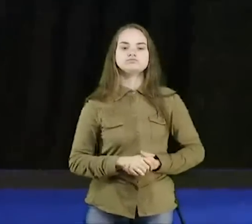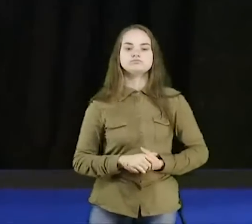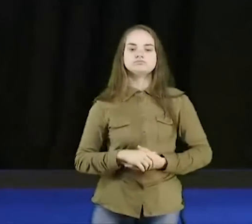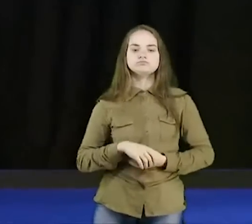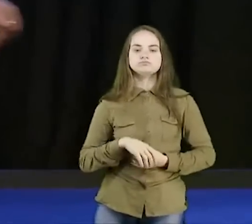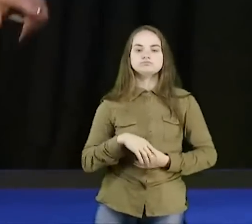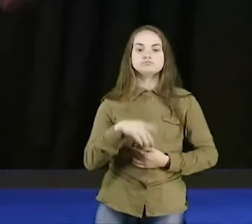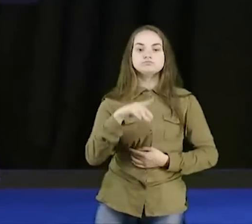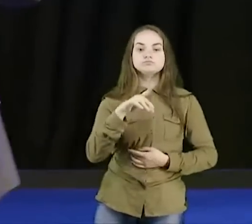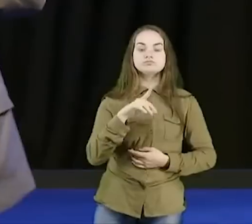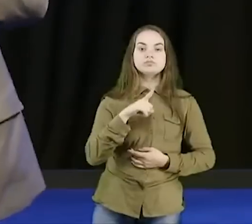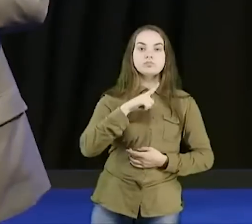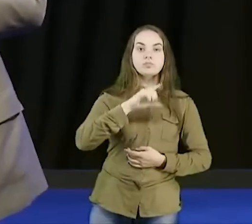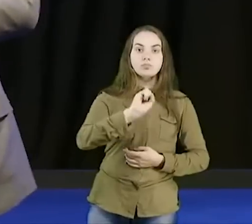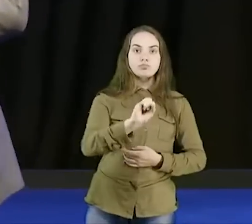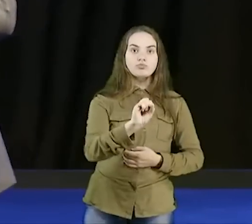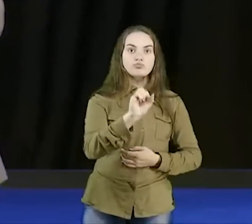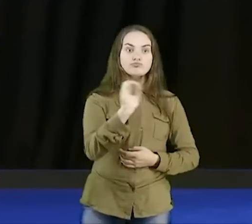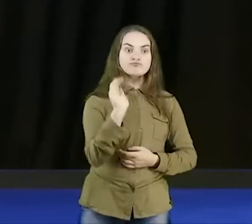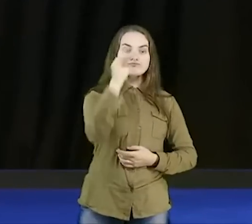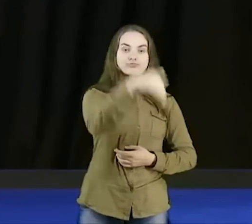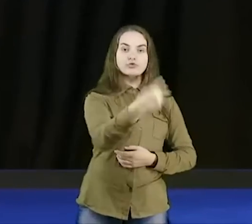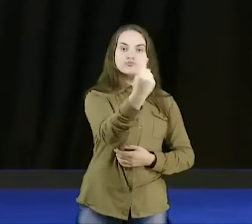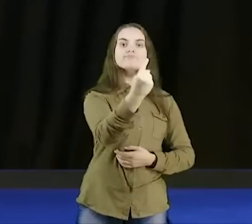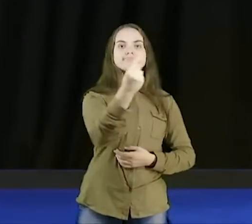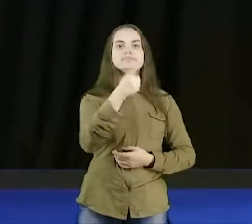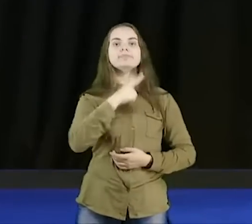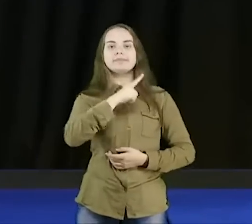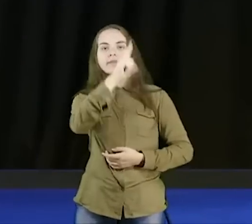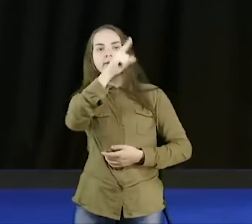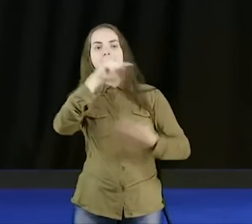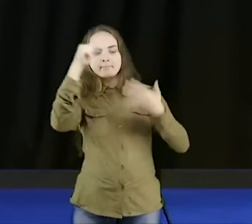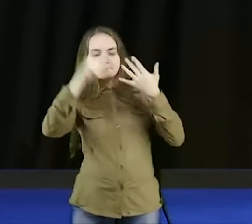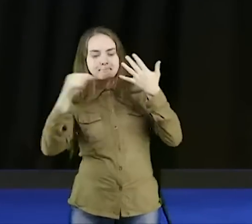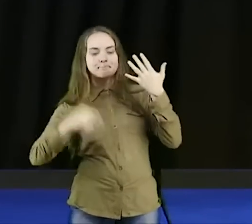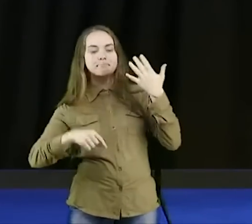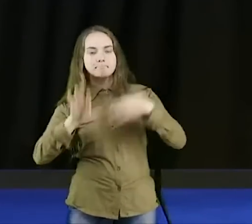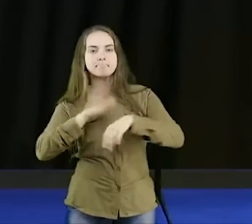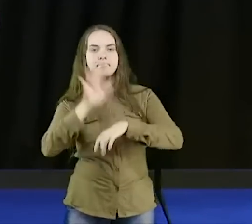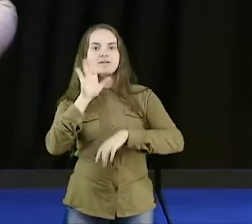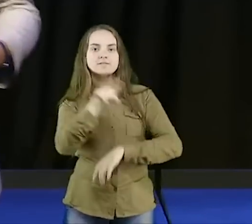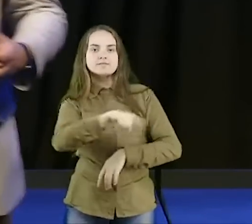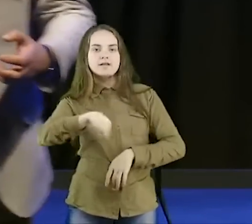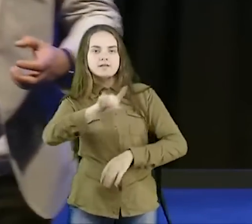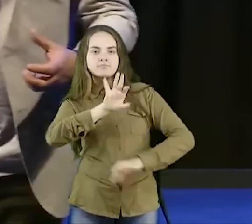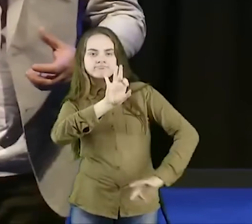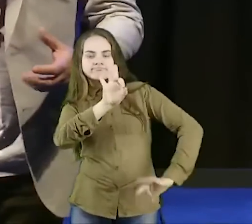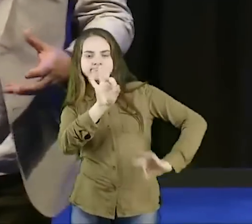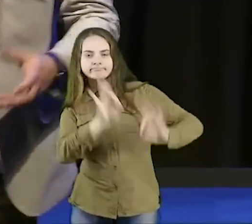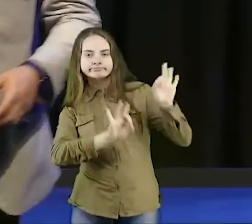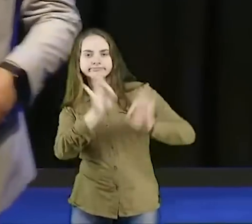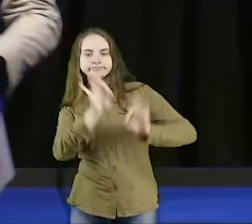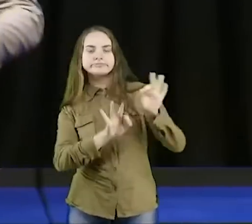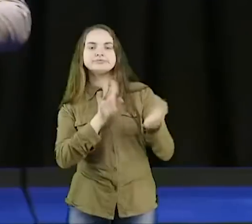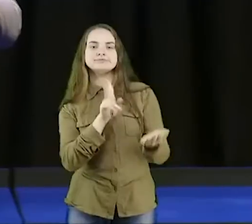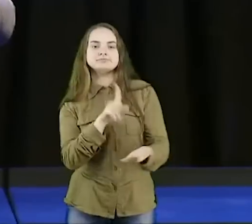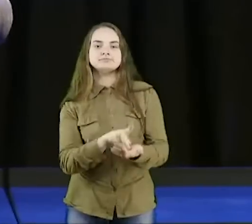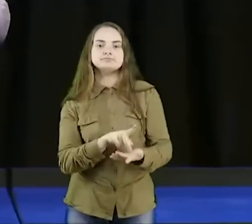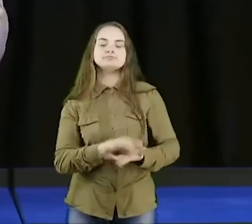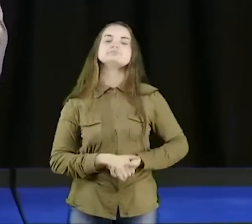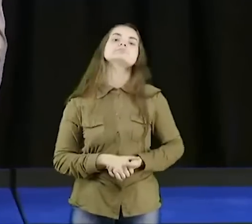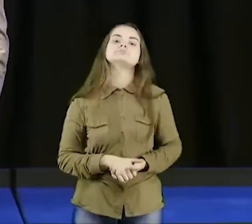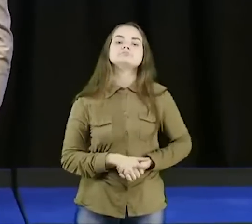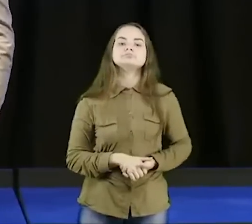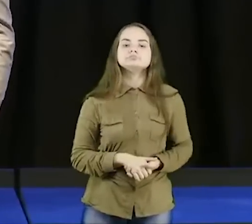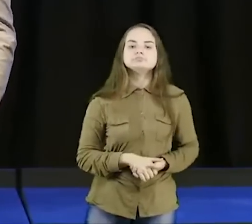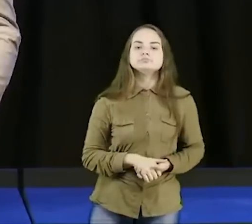manifestou um, tem outro, tem outro, tem outro, eles trabalham assim, numa colha, e são muito bem organizados, na verdade, podem buscar